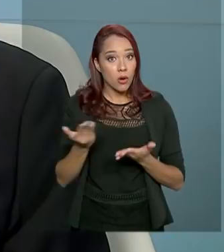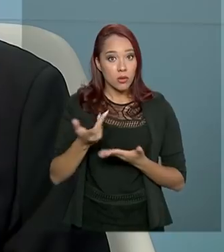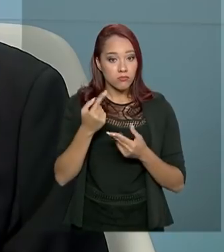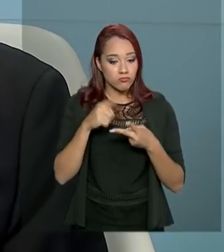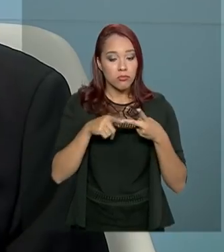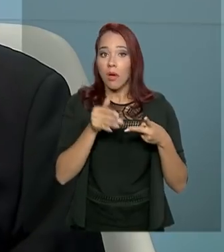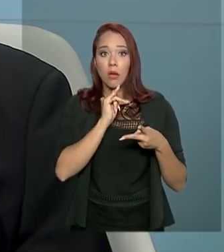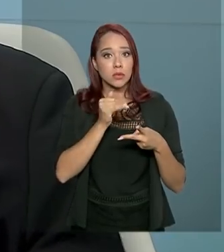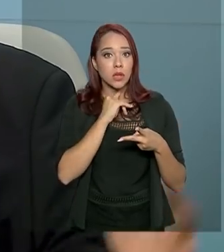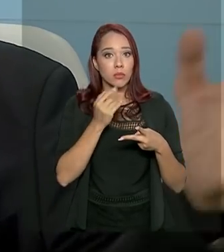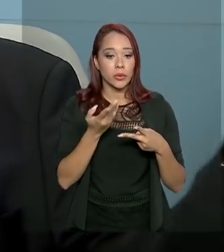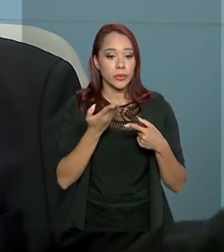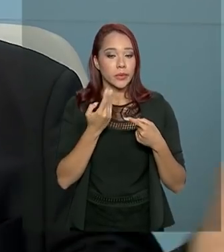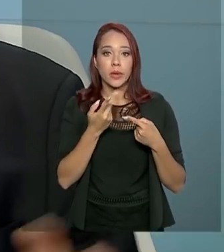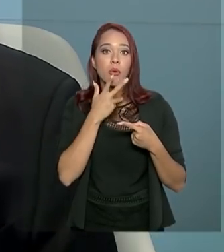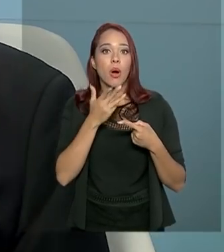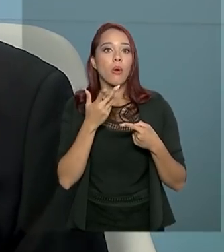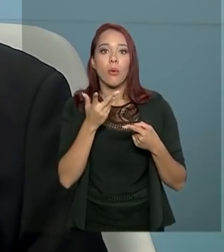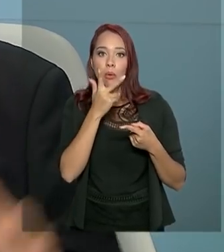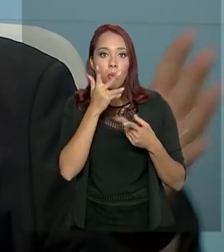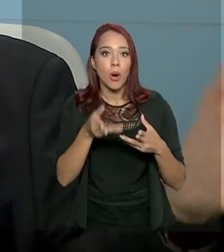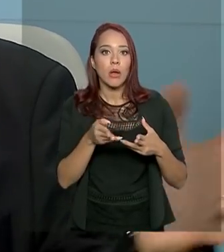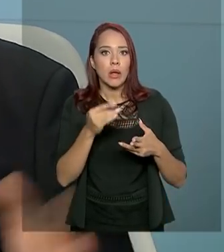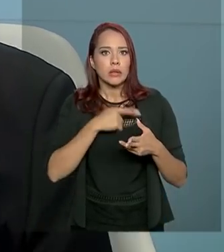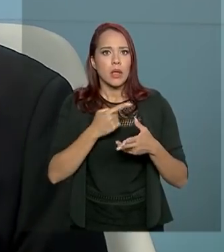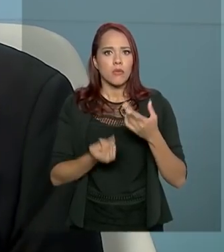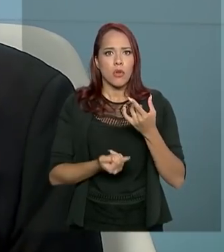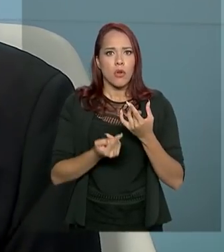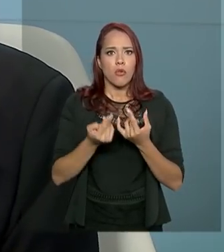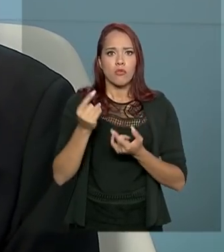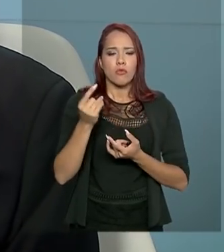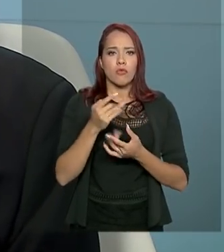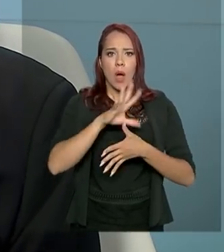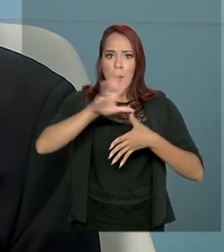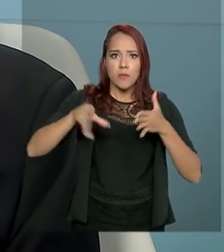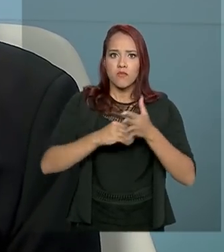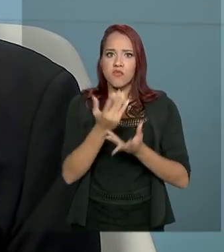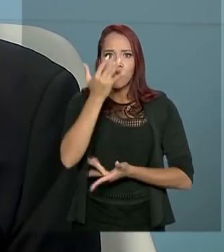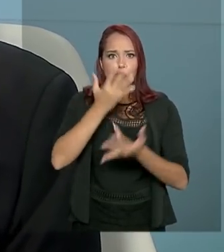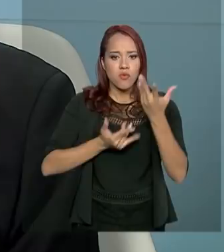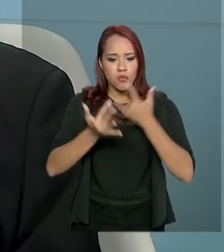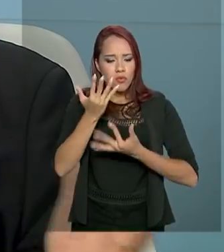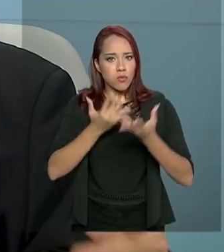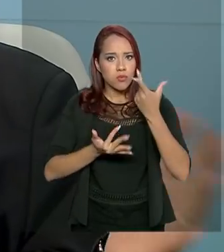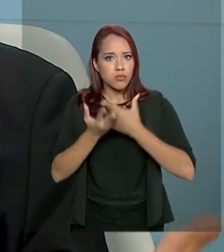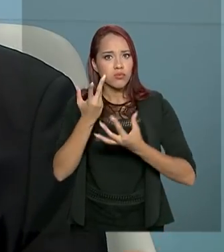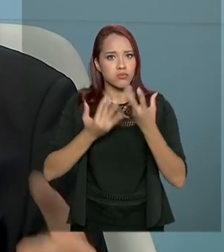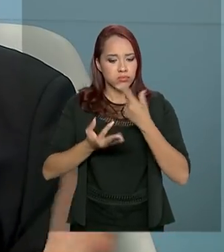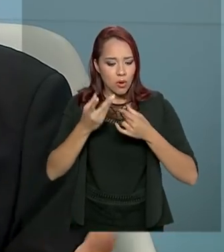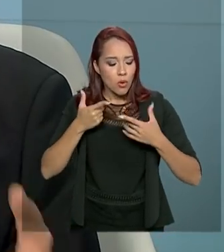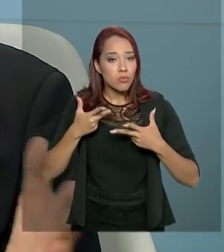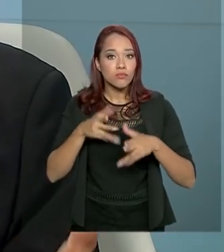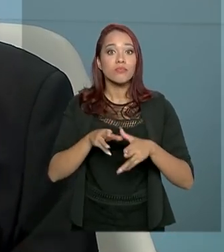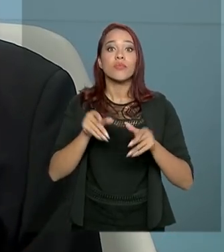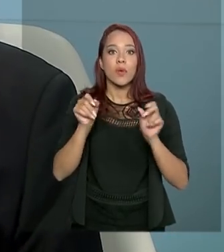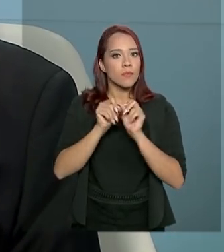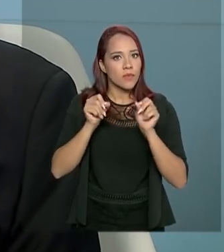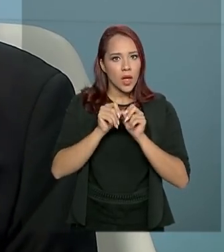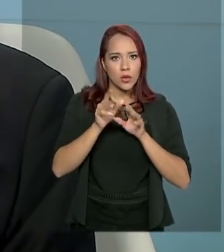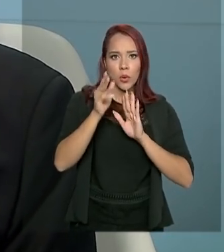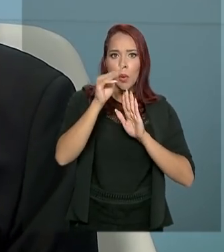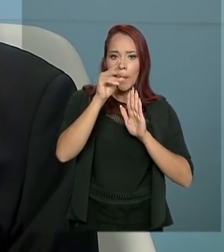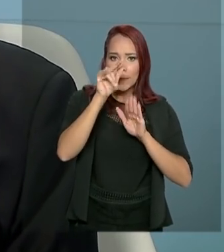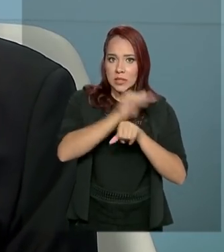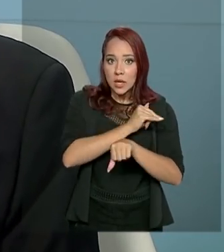exemplos típicos. Combater incêndio florestal na Amazônia. Foi criada uma operação para